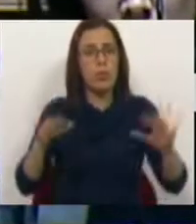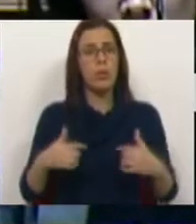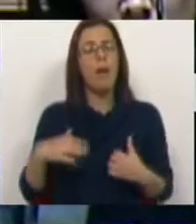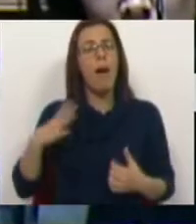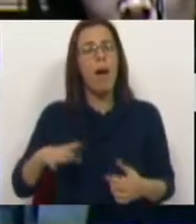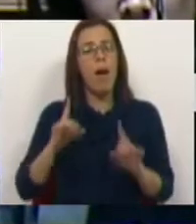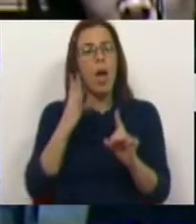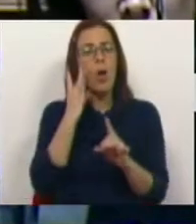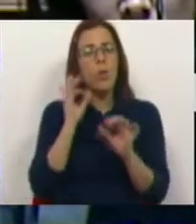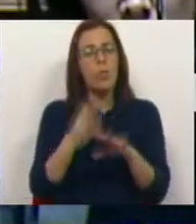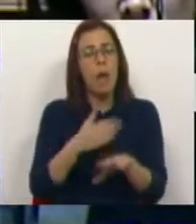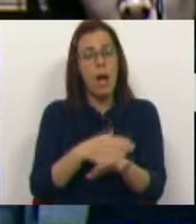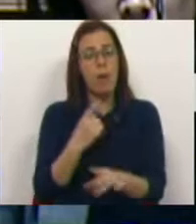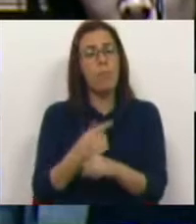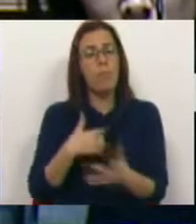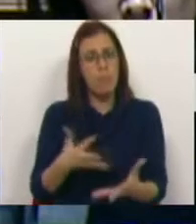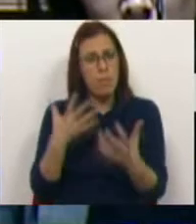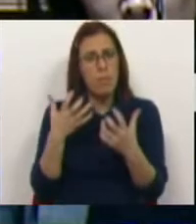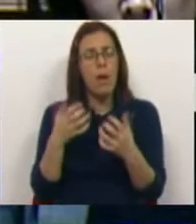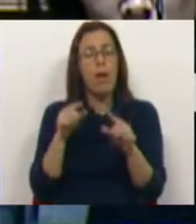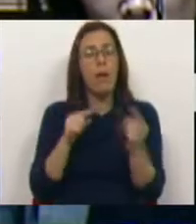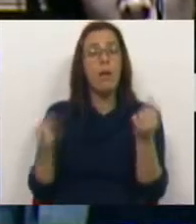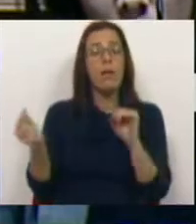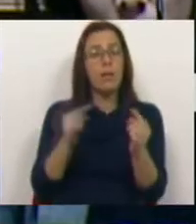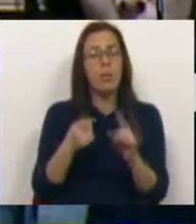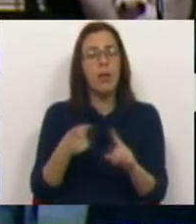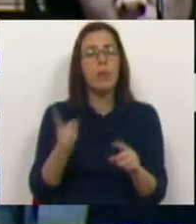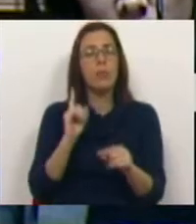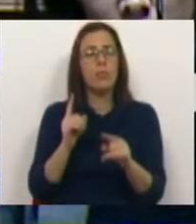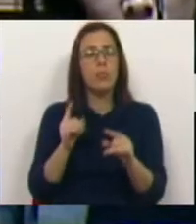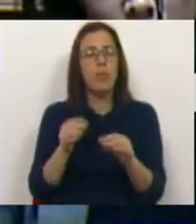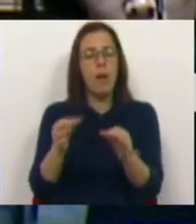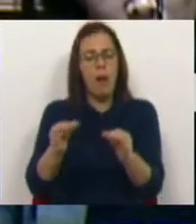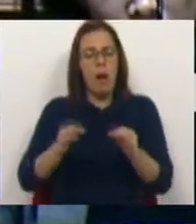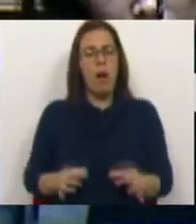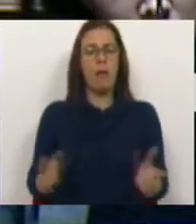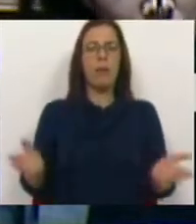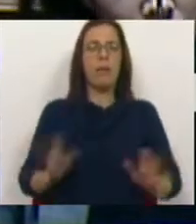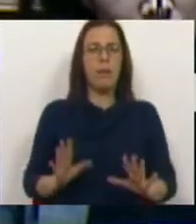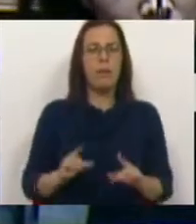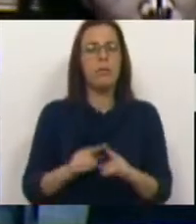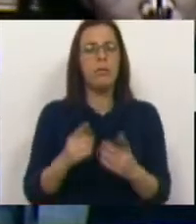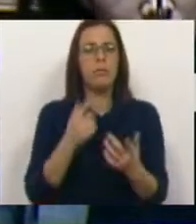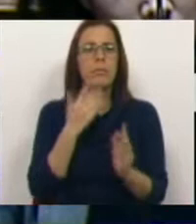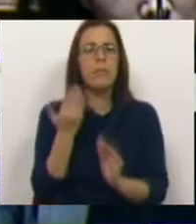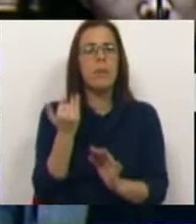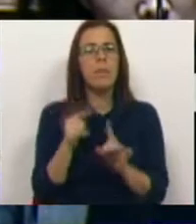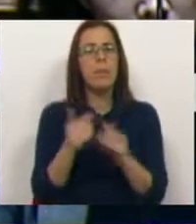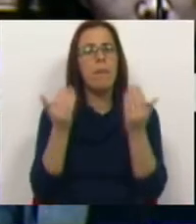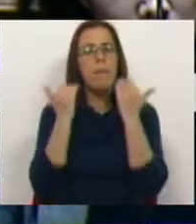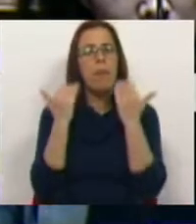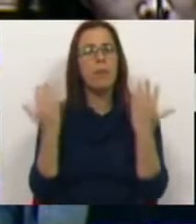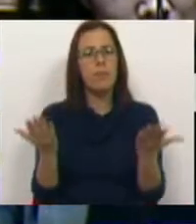Nós queremos é os números antes também para que esse debate não seja antecipado e que fique até carente de